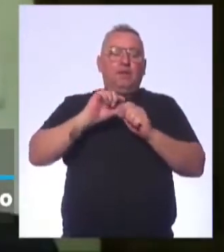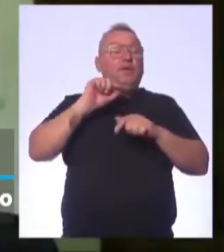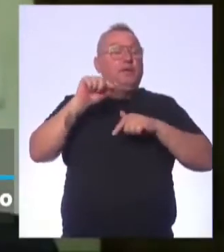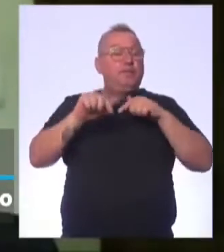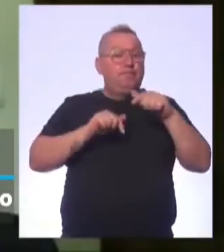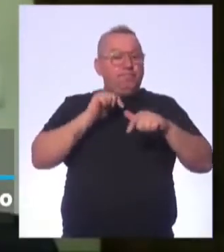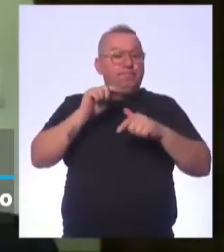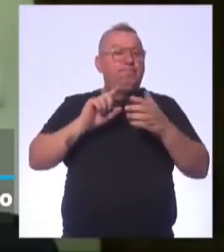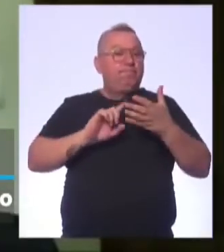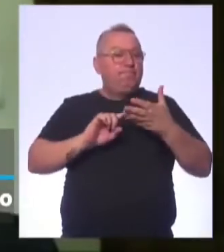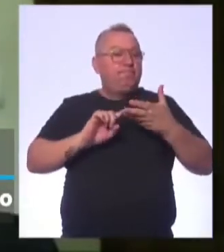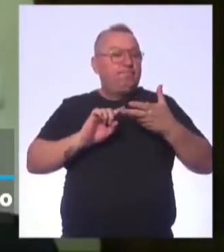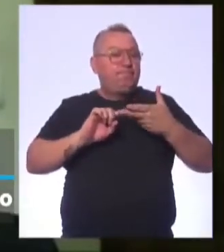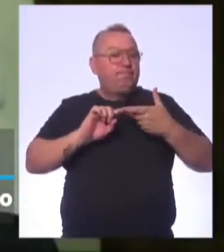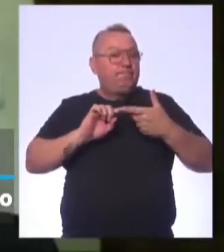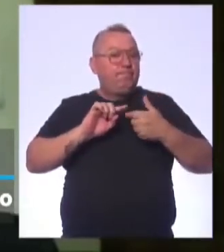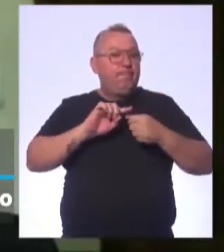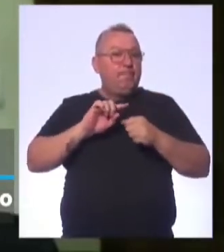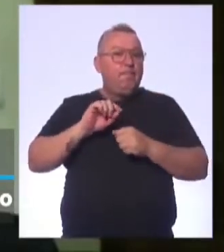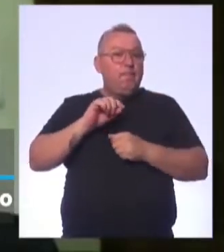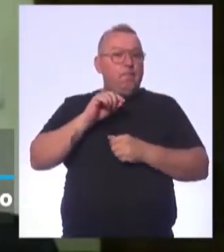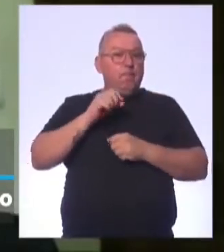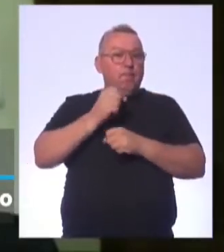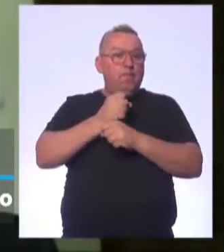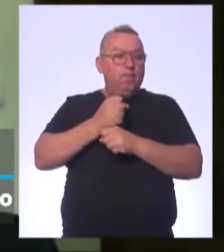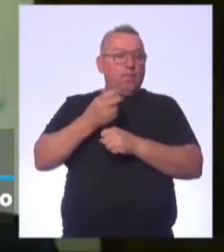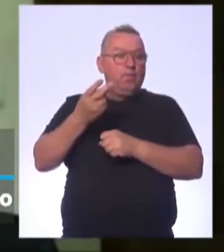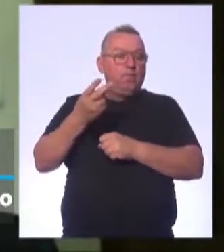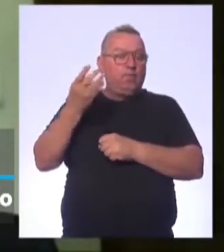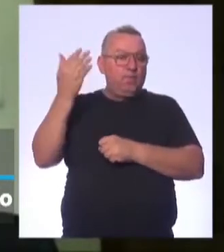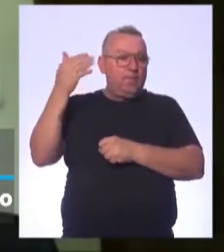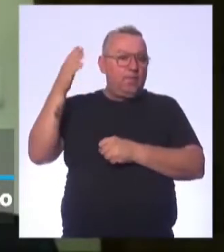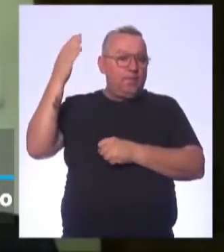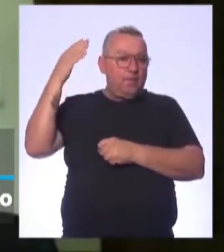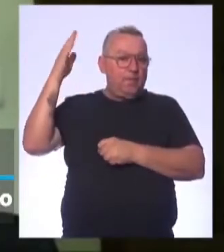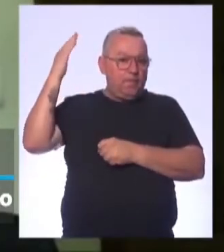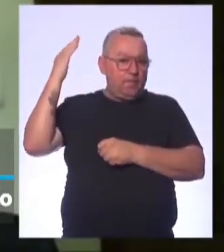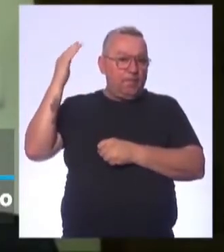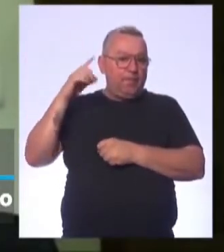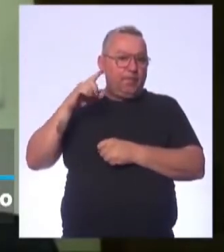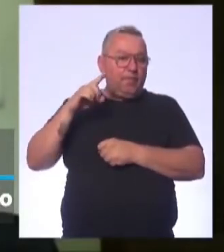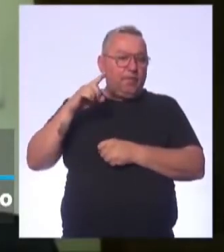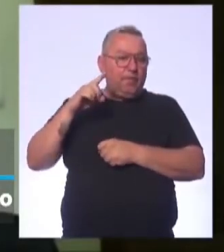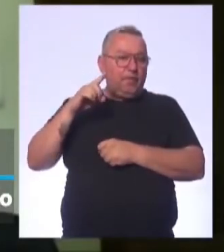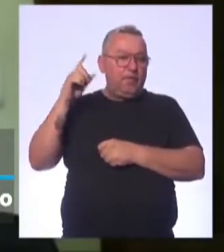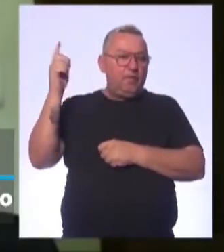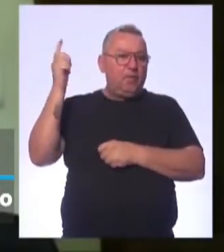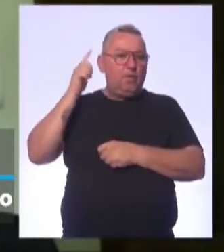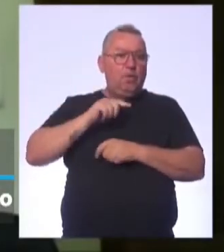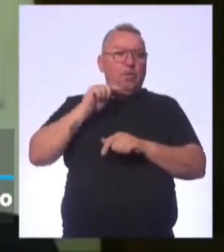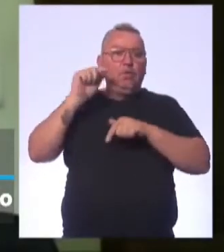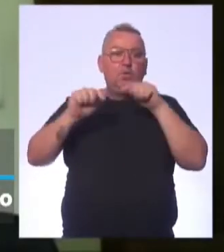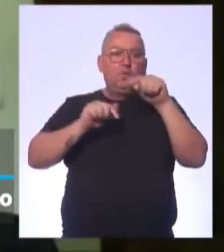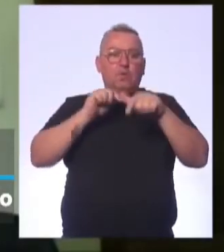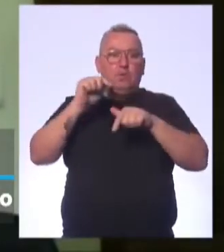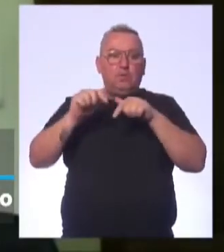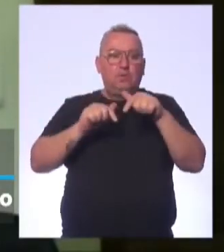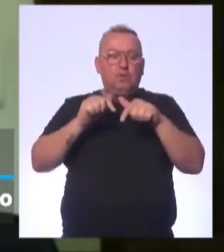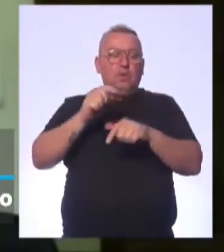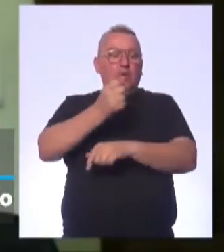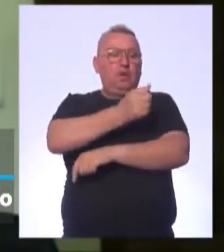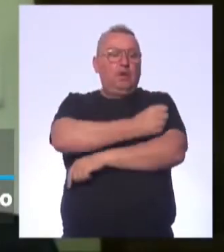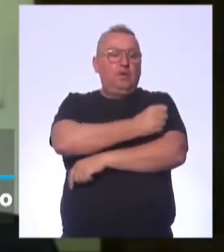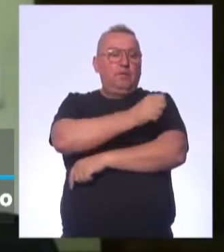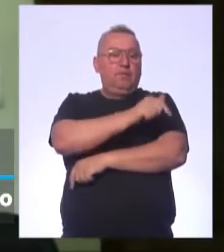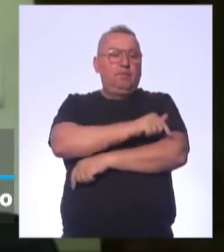trabalho, né? E no ano retrasado, a gente conseguiu o trabalho com o sexto e sétimo